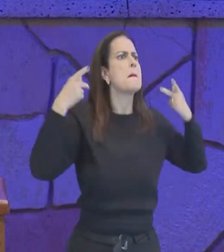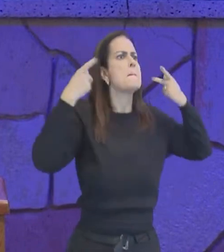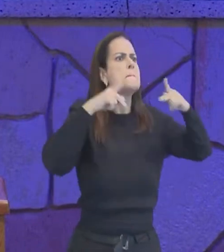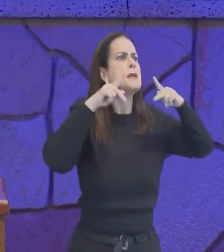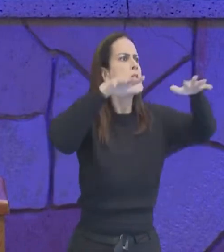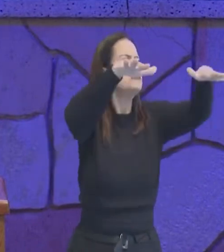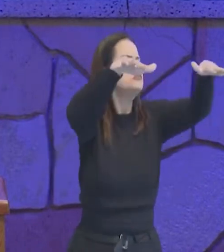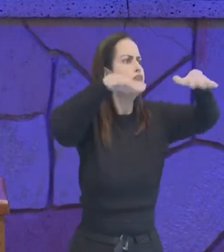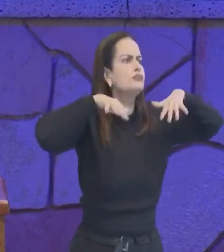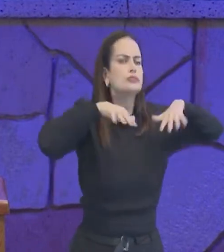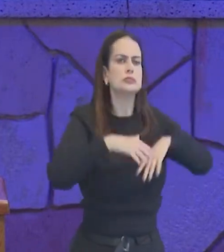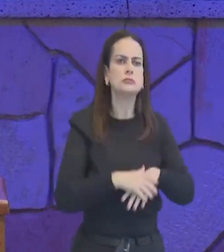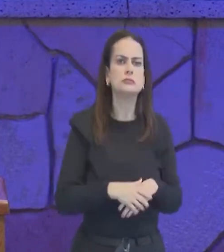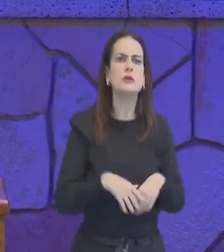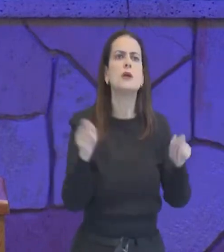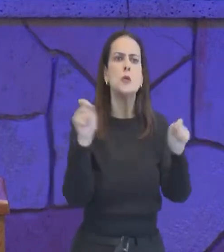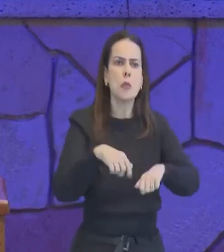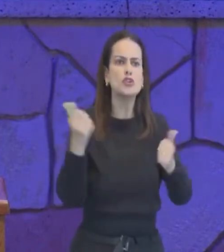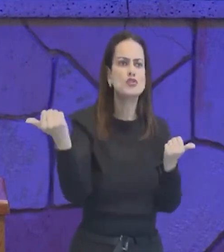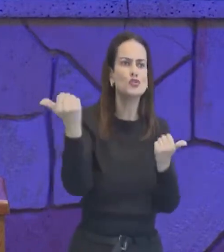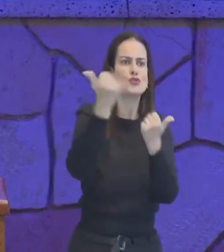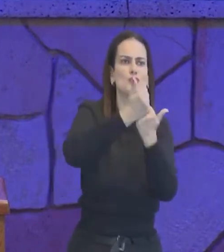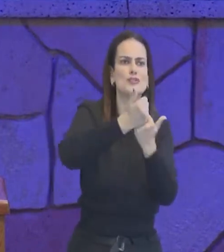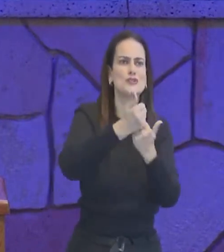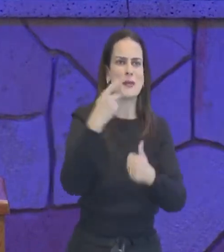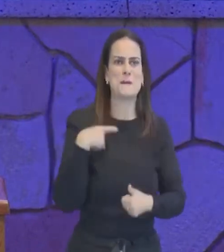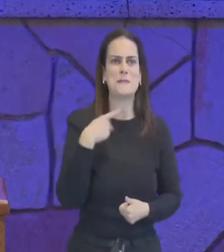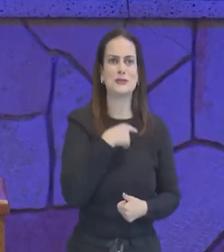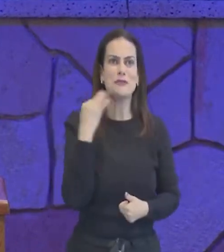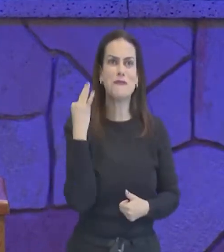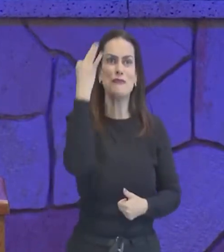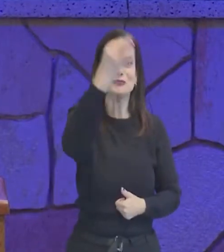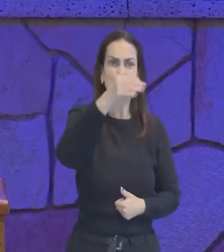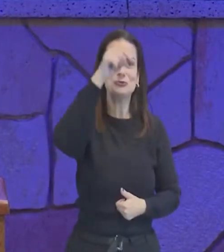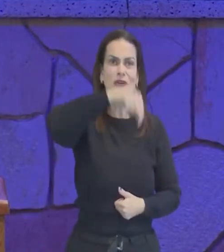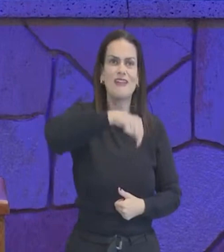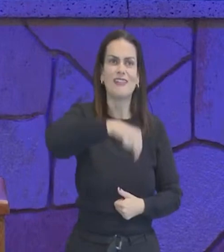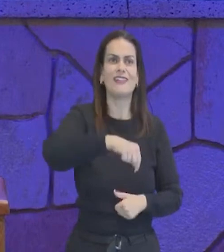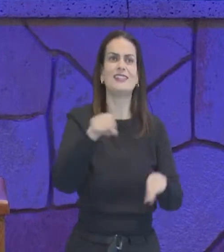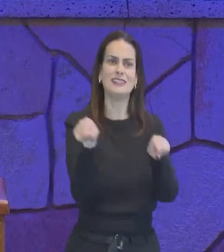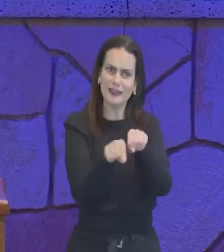que esses meninos, substituam, os pastores, desta igreja,